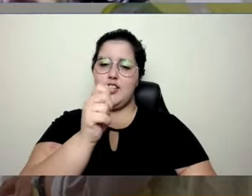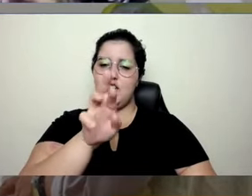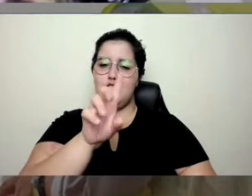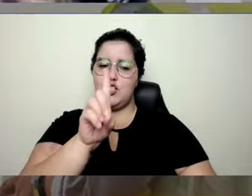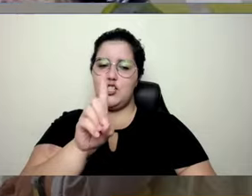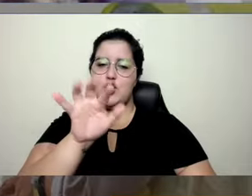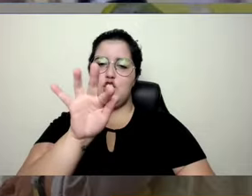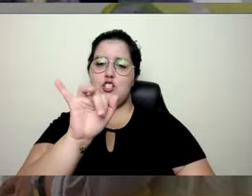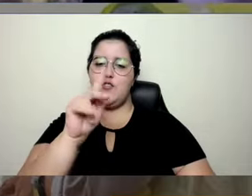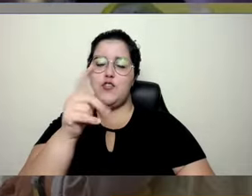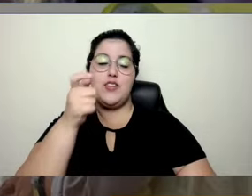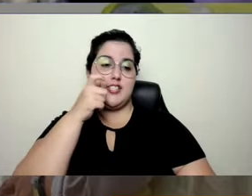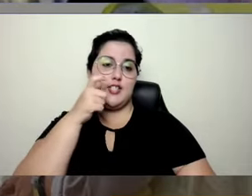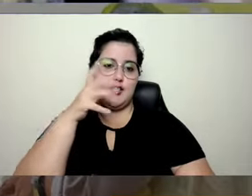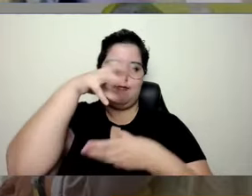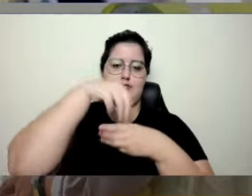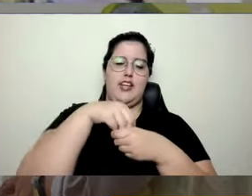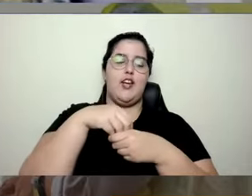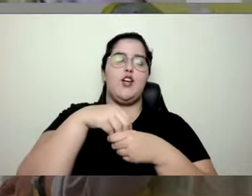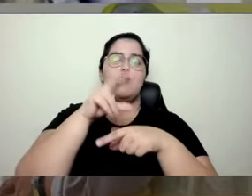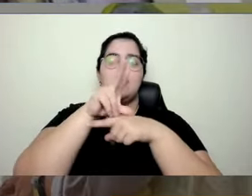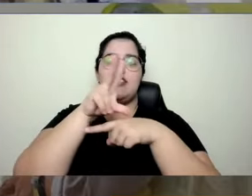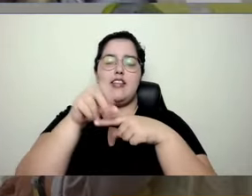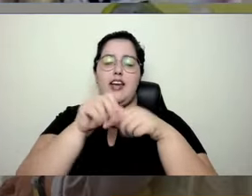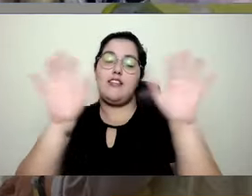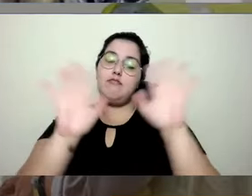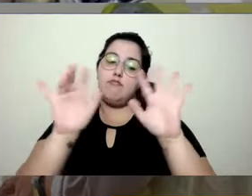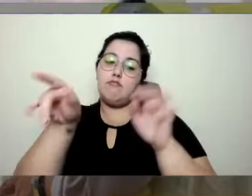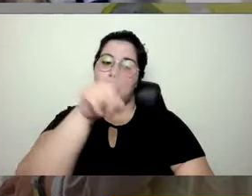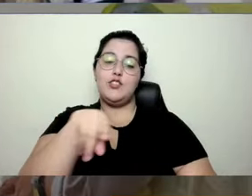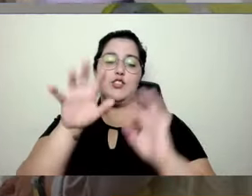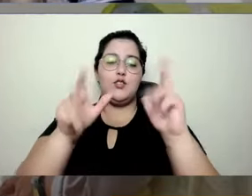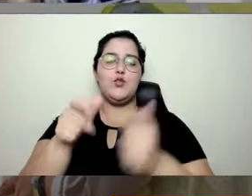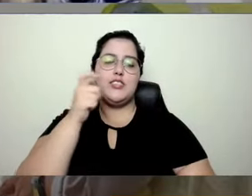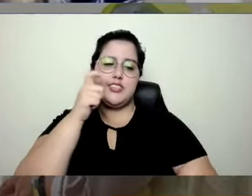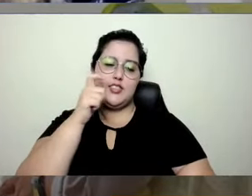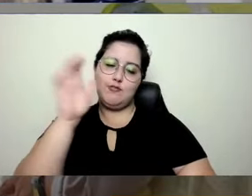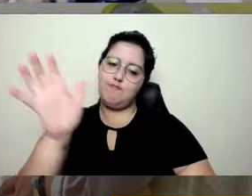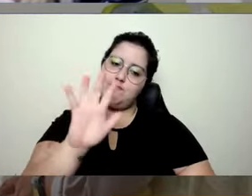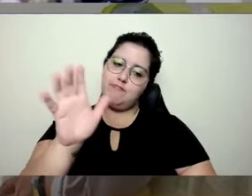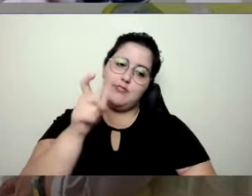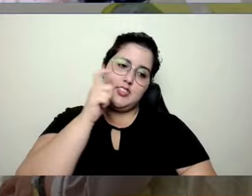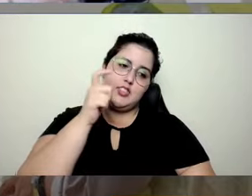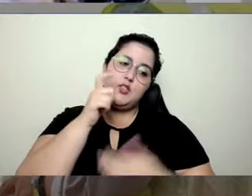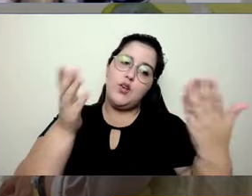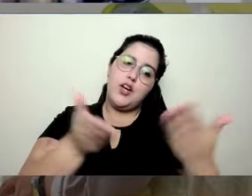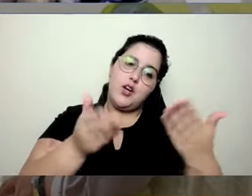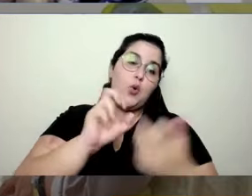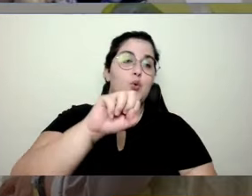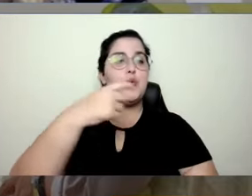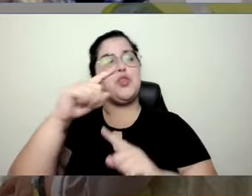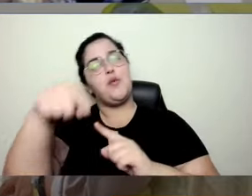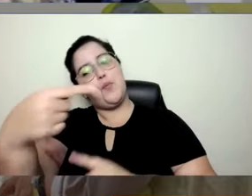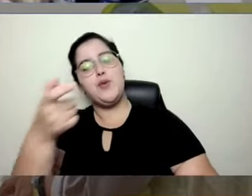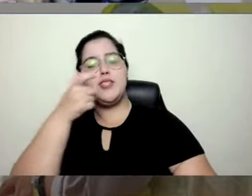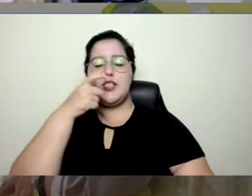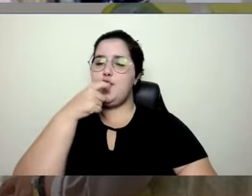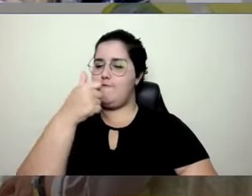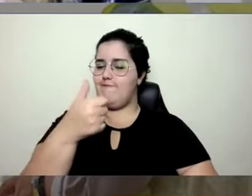na sala do Senac. Um salve para todos vocês que estão vendo a gente agora, depois. É uma honra estar com vocês aqui.